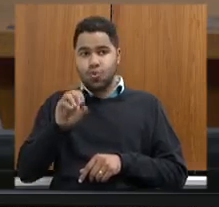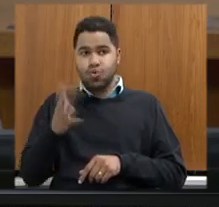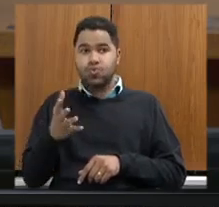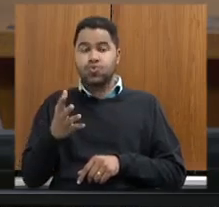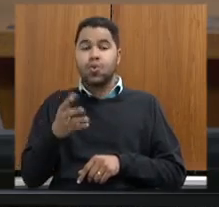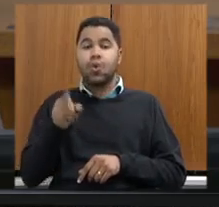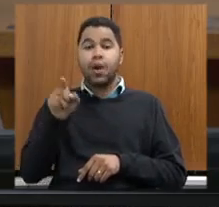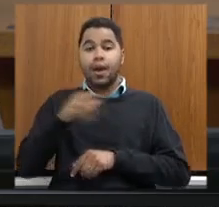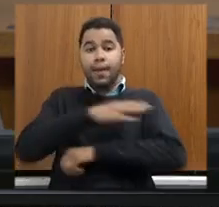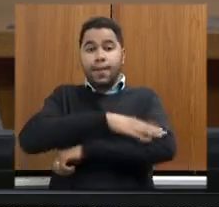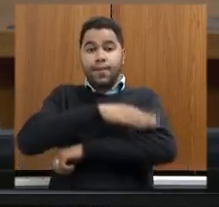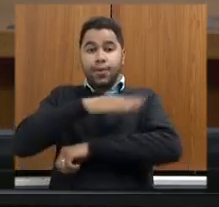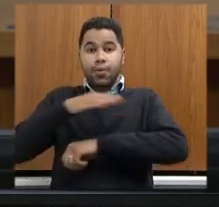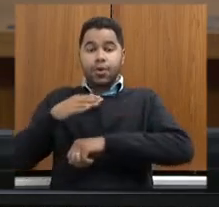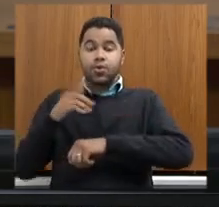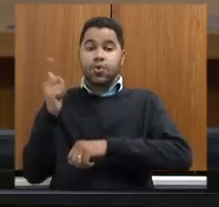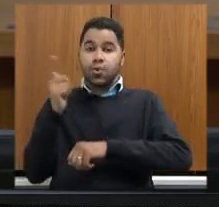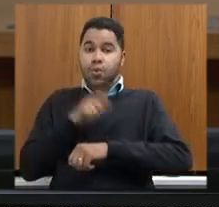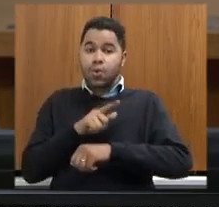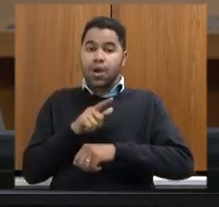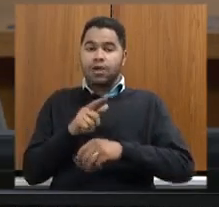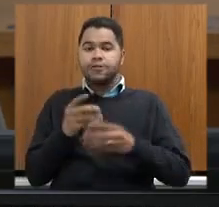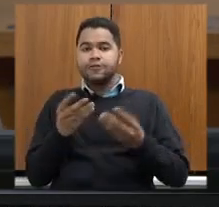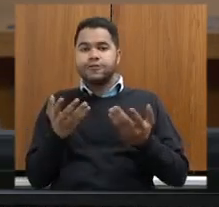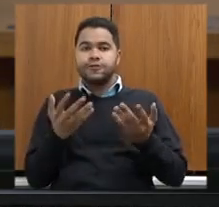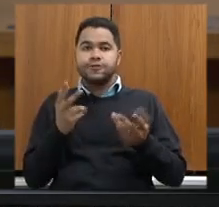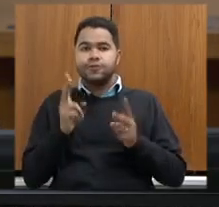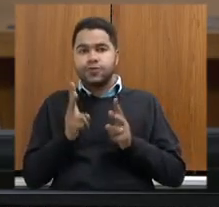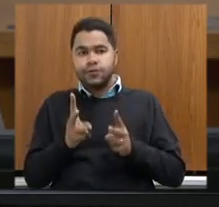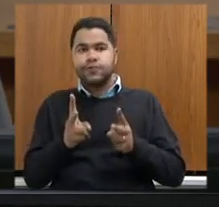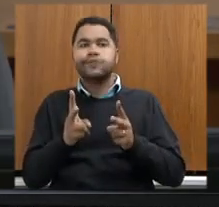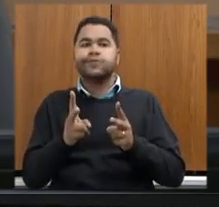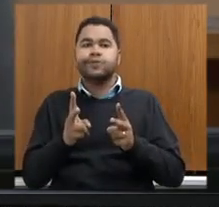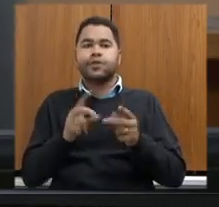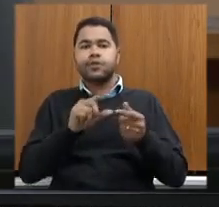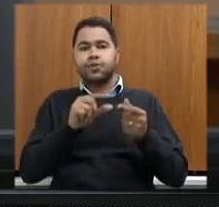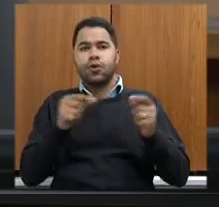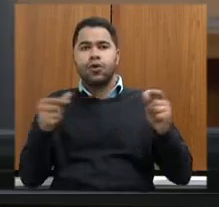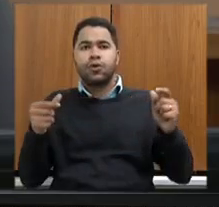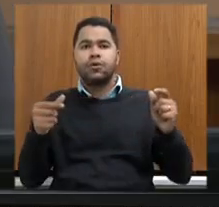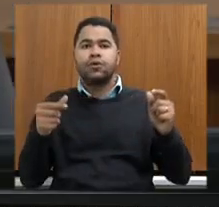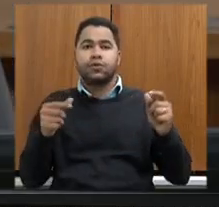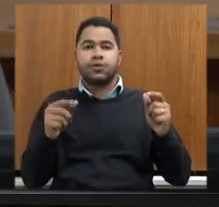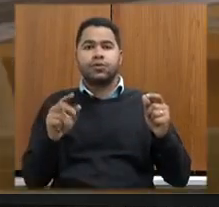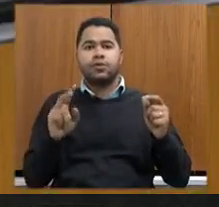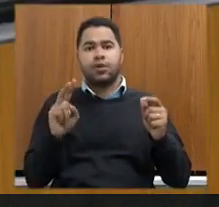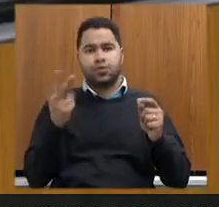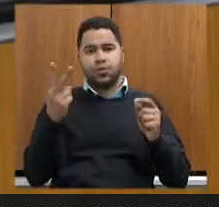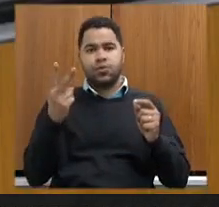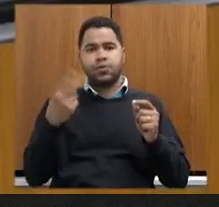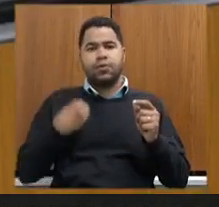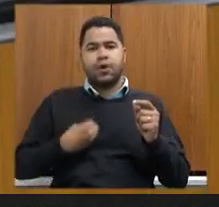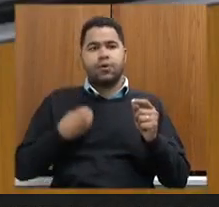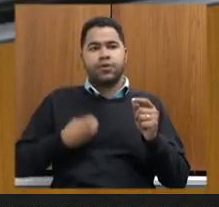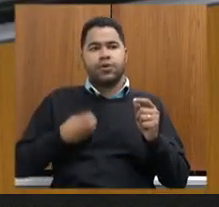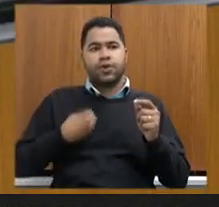para continuar até a descaracterização definitiva dessas estruturas, duas estruturas lá presentes.